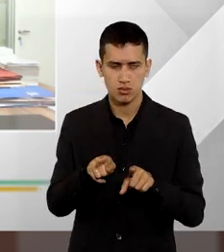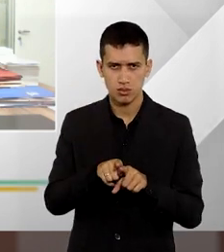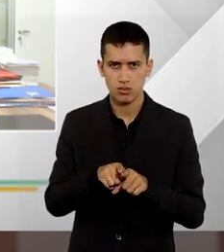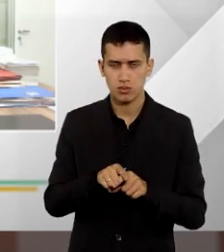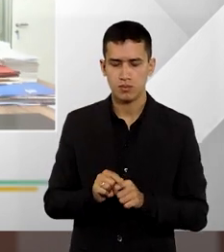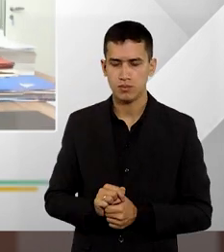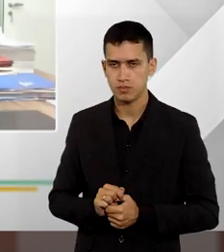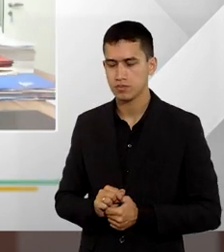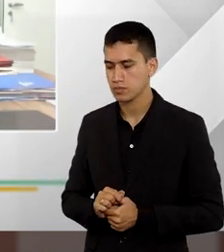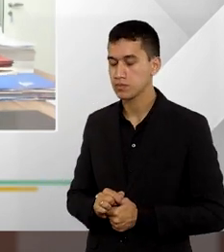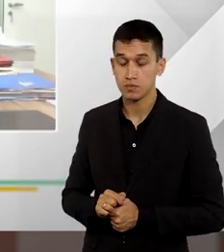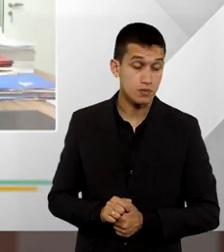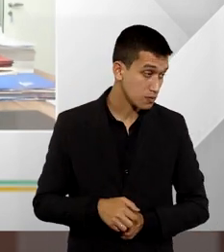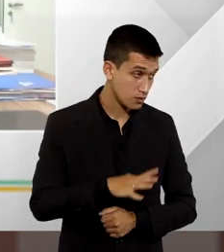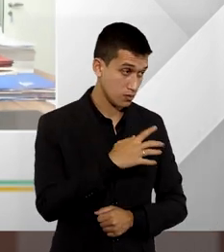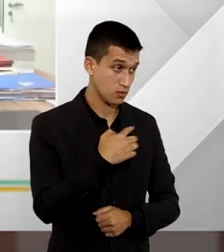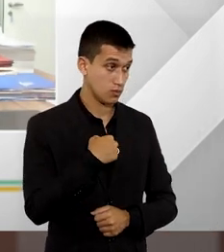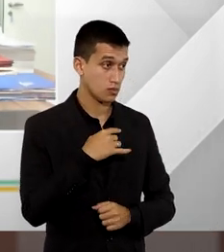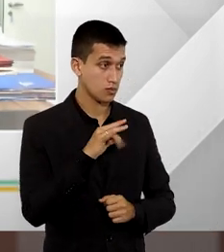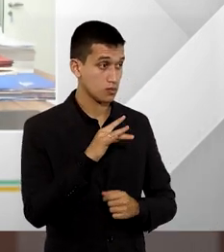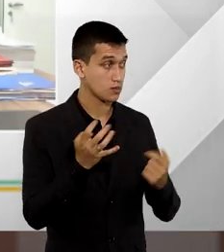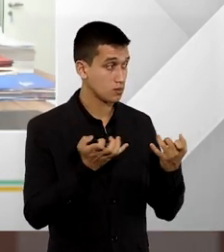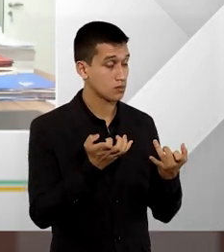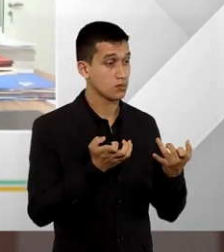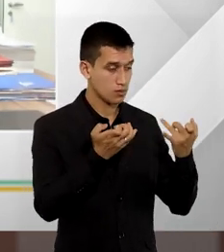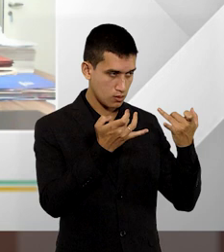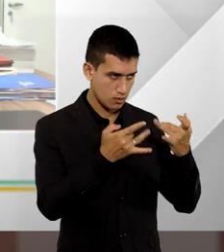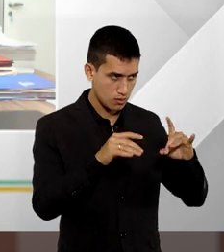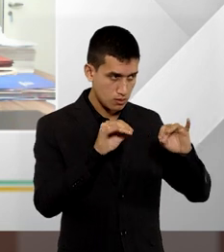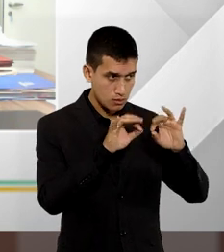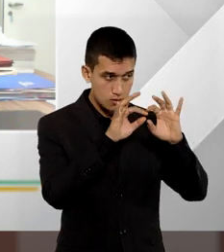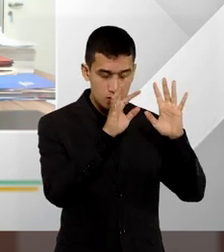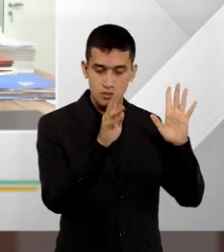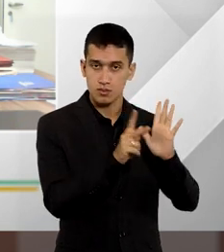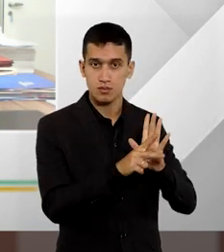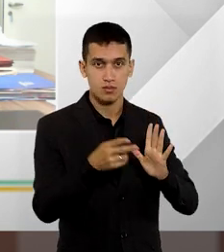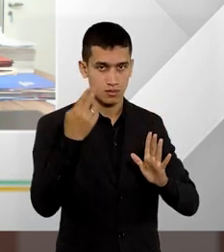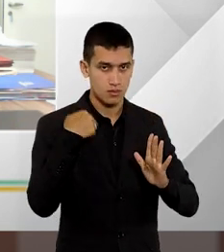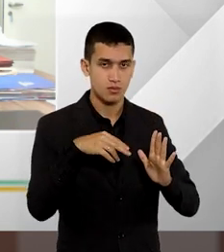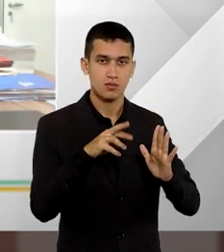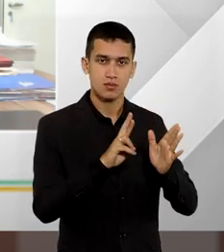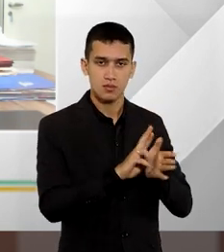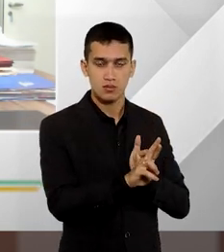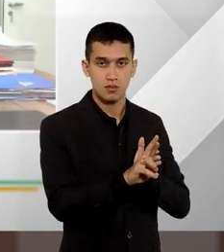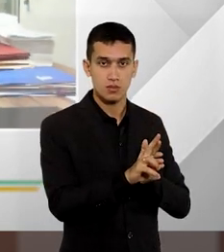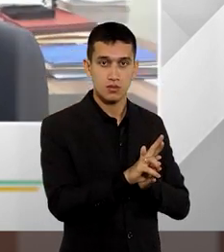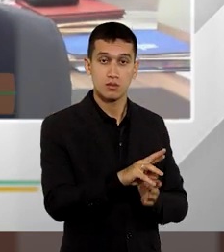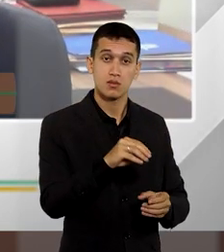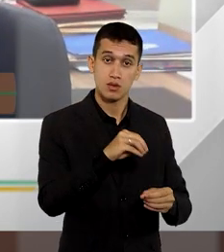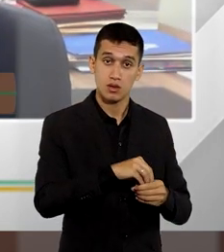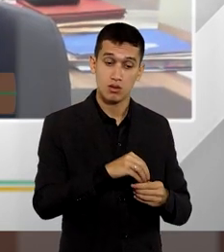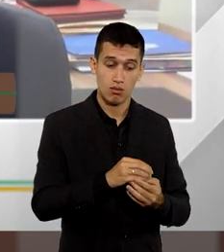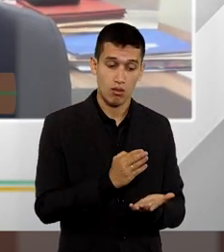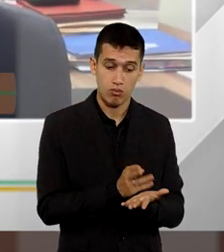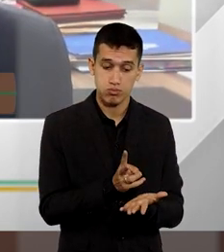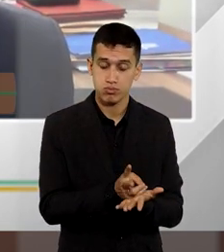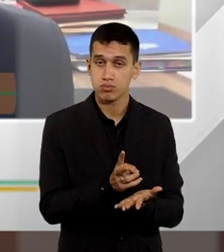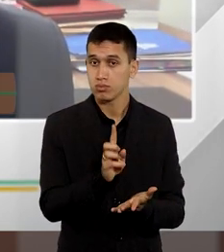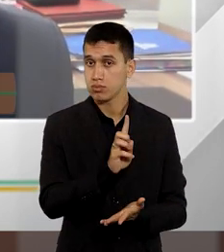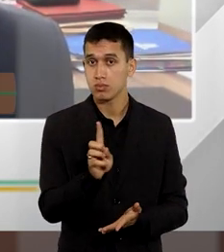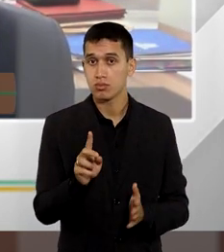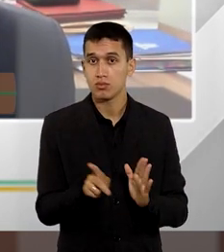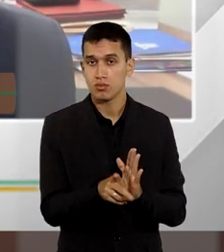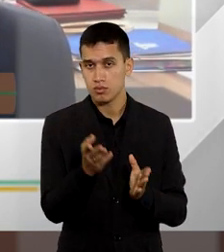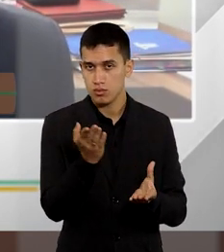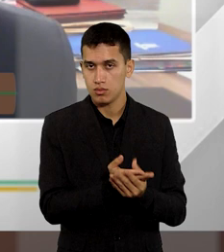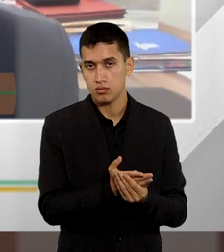Fátima, eu queria só fazer um esclarecimento sobre a minha resposta anterior. Não cabe honorário no local, em caso de improcedência da